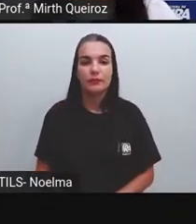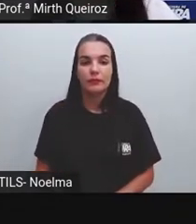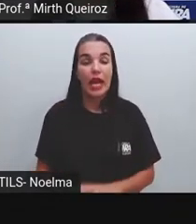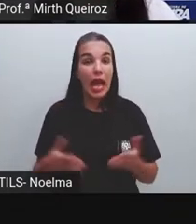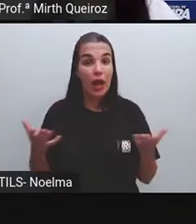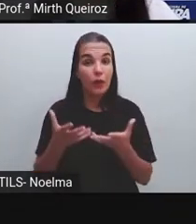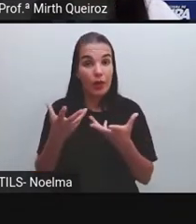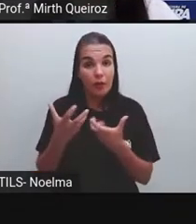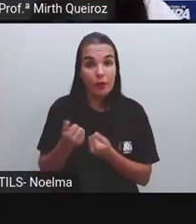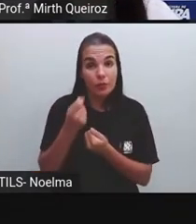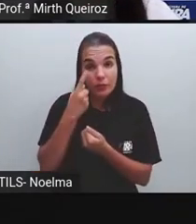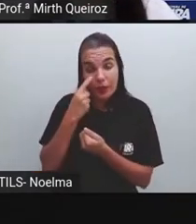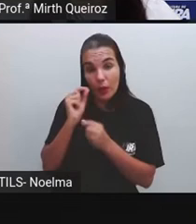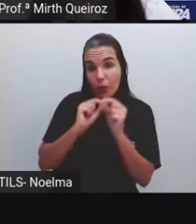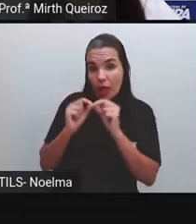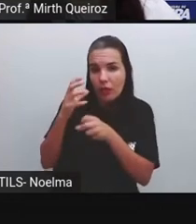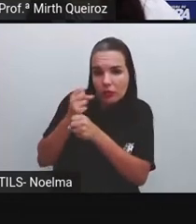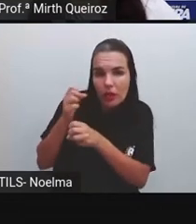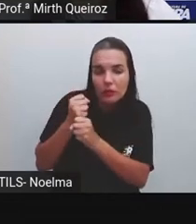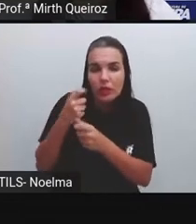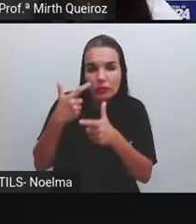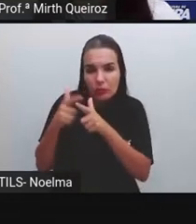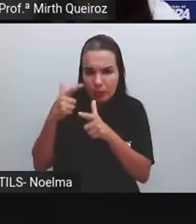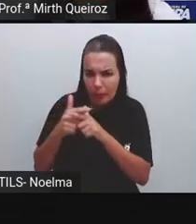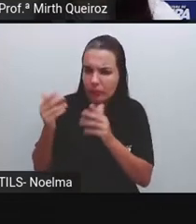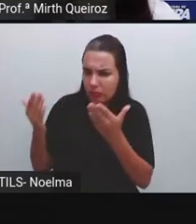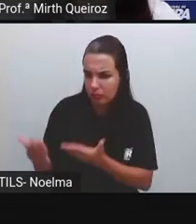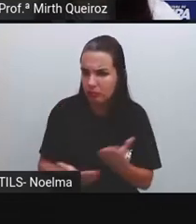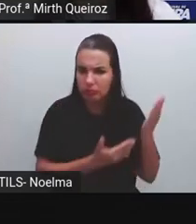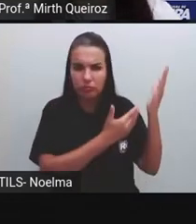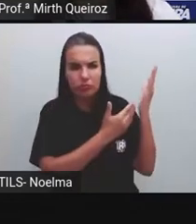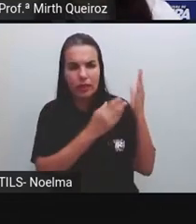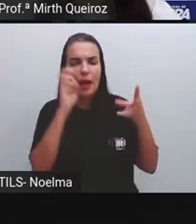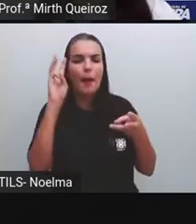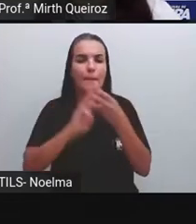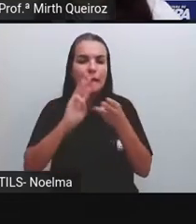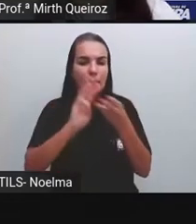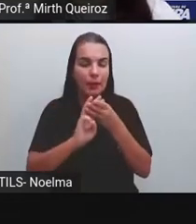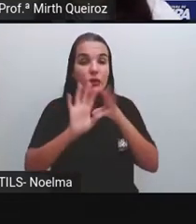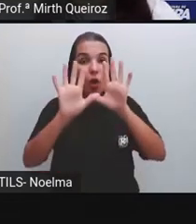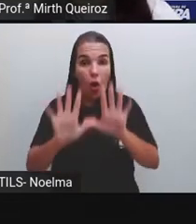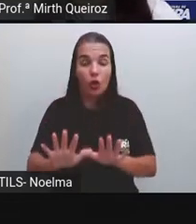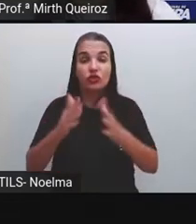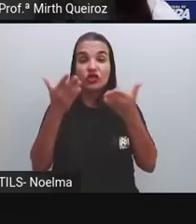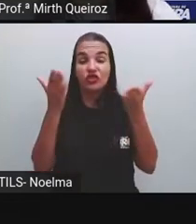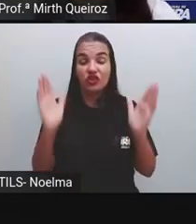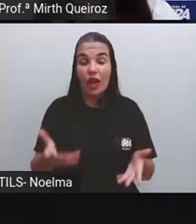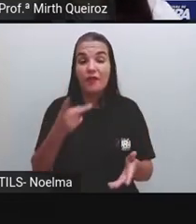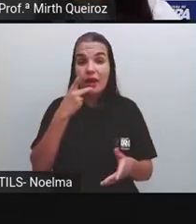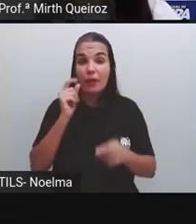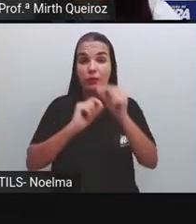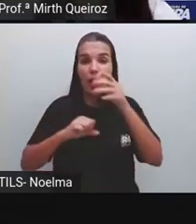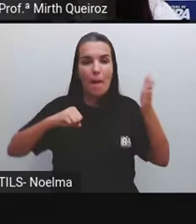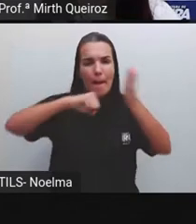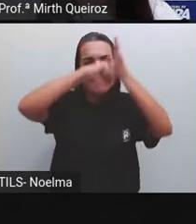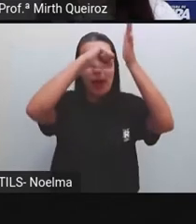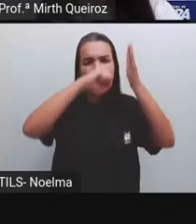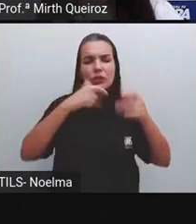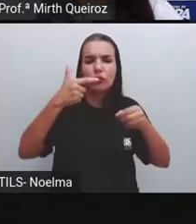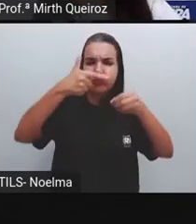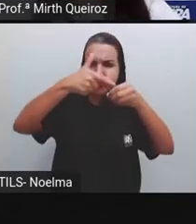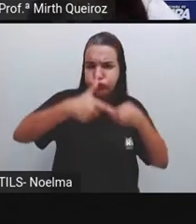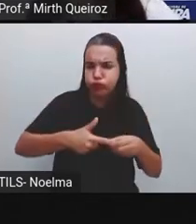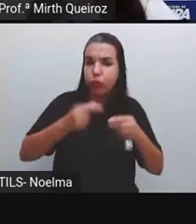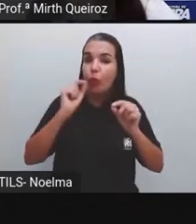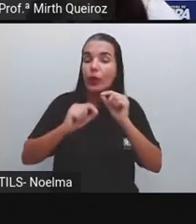Vamos problematizar agora que nós já falamos sobre os impactos ambientais causados pelos combustíveis fósseis,